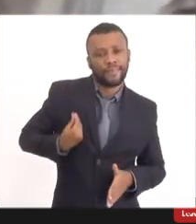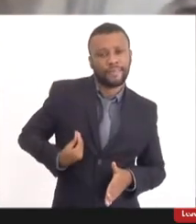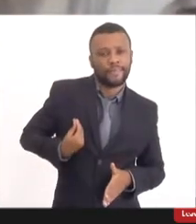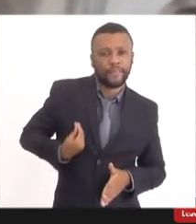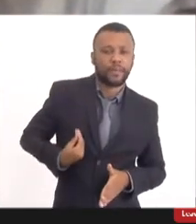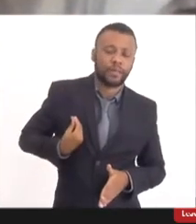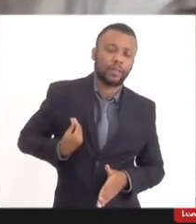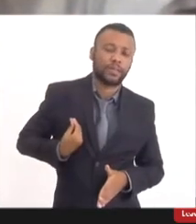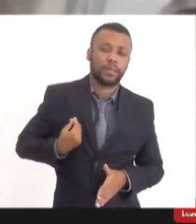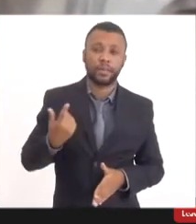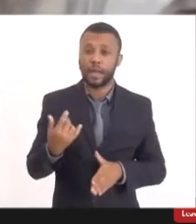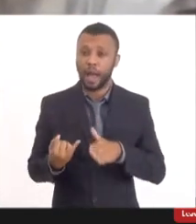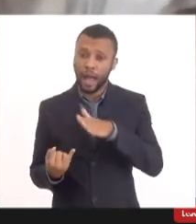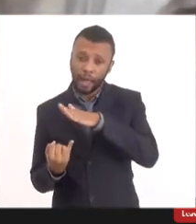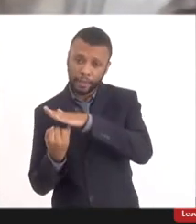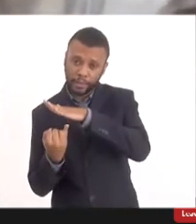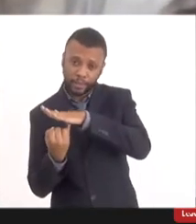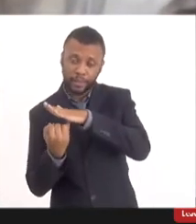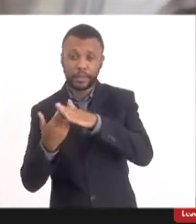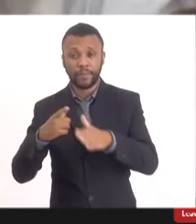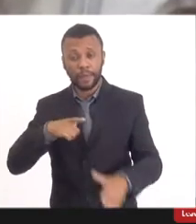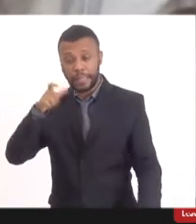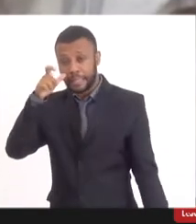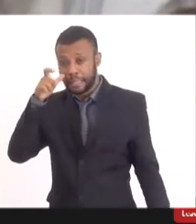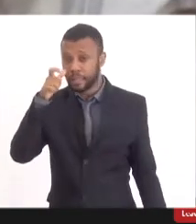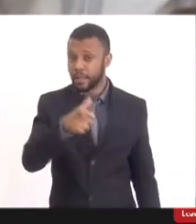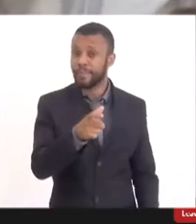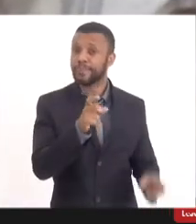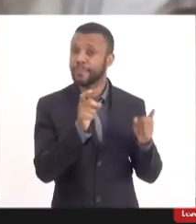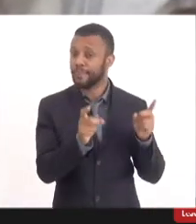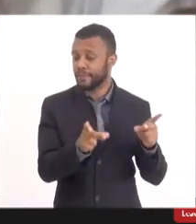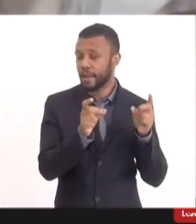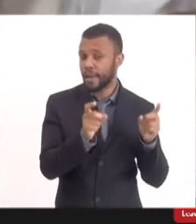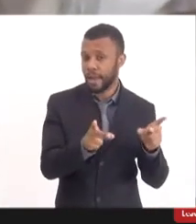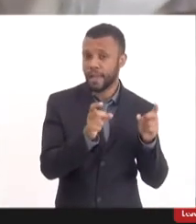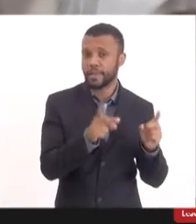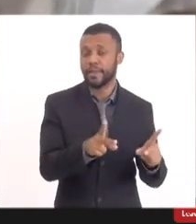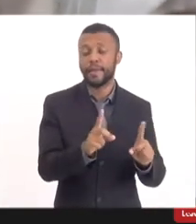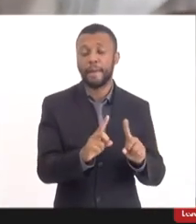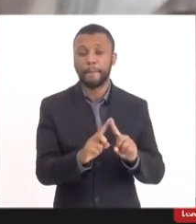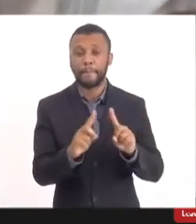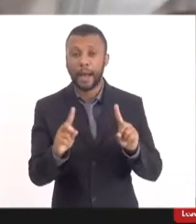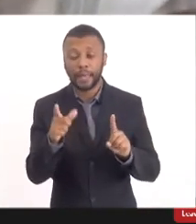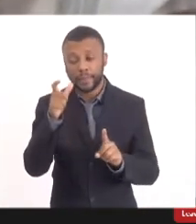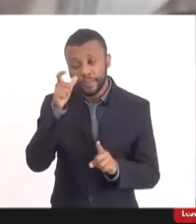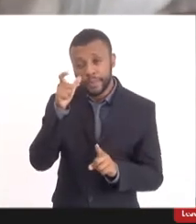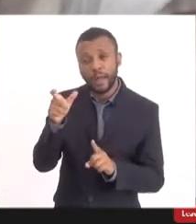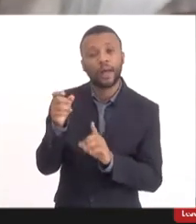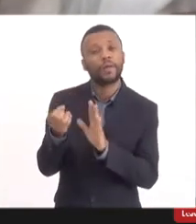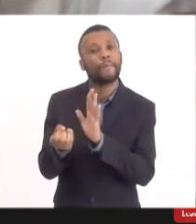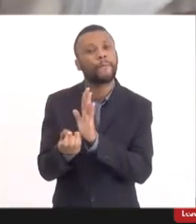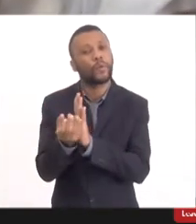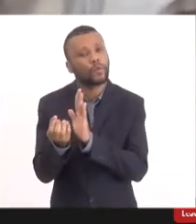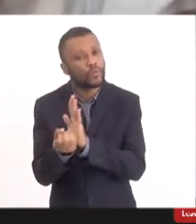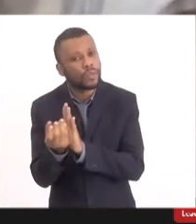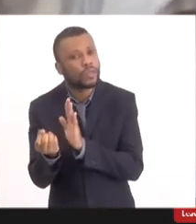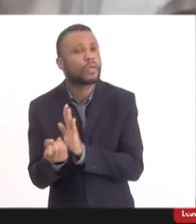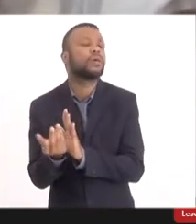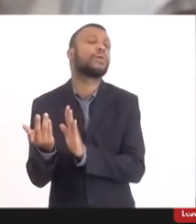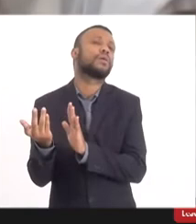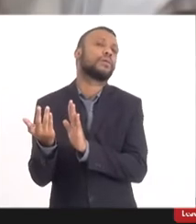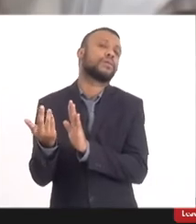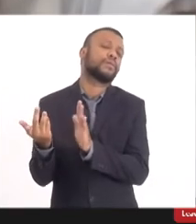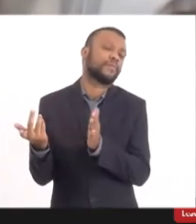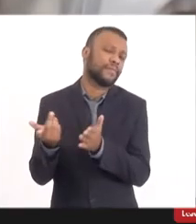instituições estão mais interessadas em vender, mas eu acho que também elas não estão interessadas em produzir dúvidas